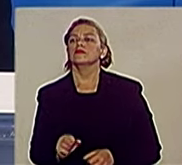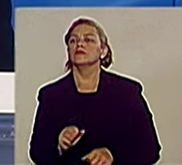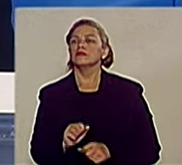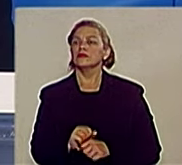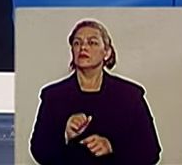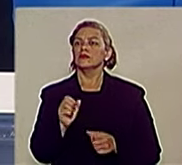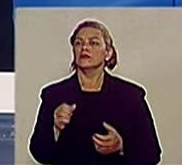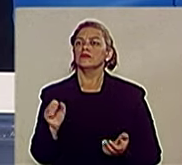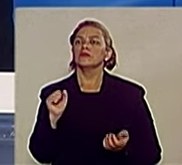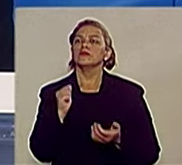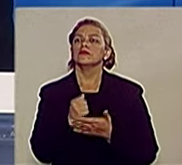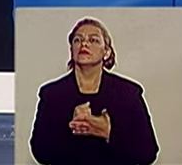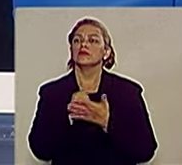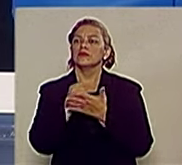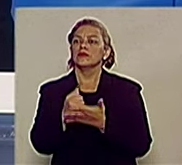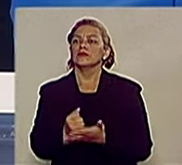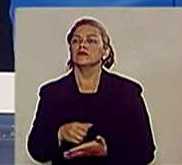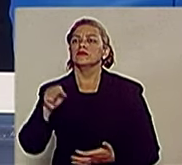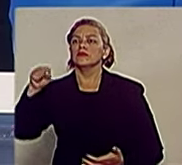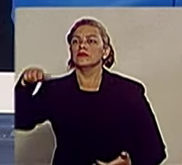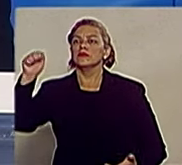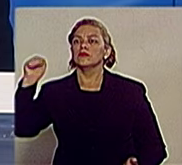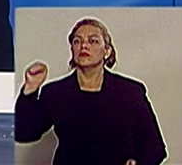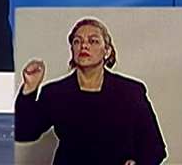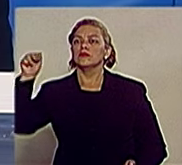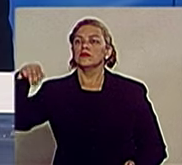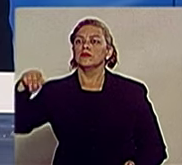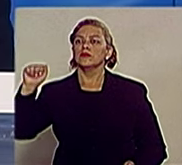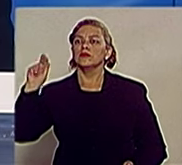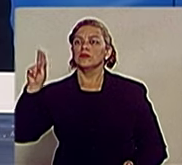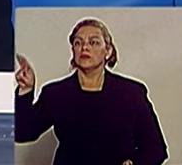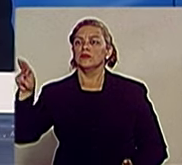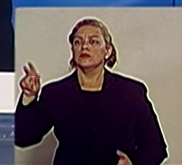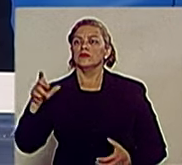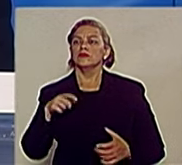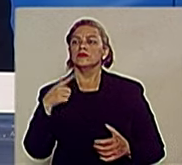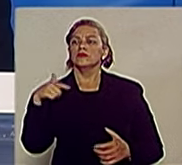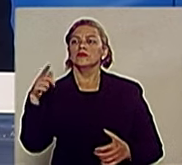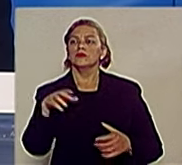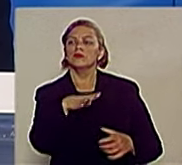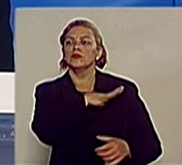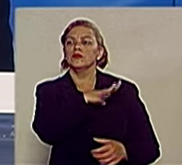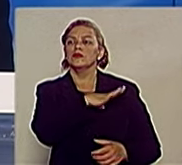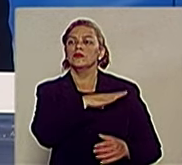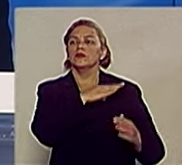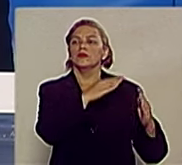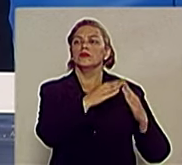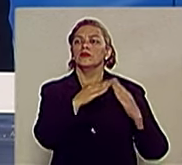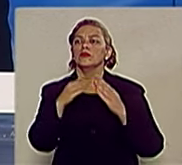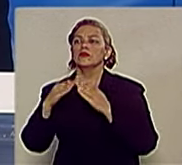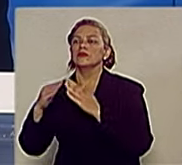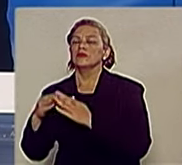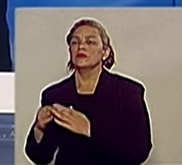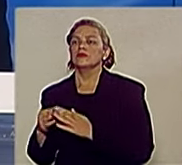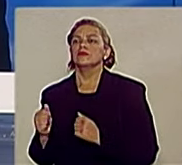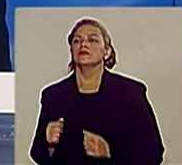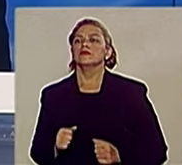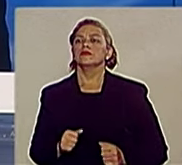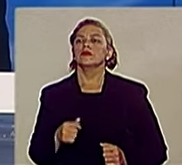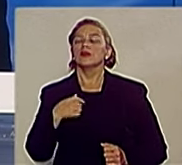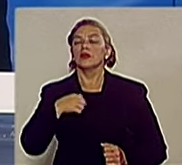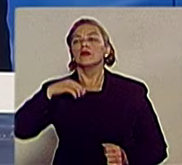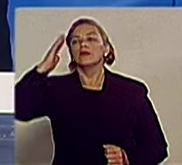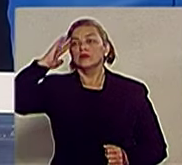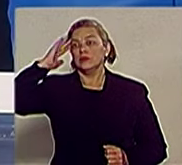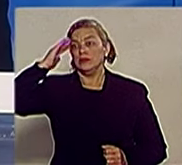nossos. Muito bem. Nós vamos ter ainda a comprovação disso, os números disso. Mas eu tenho certeza